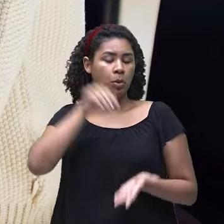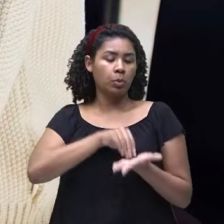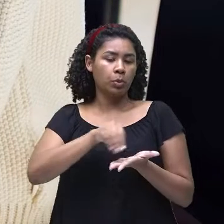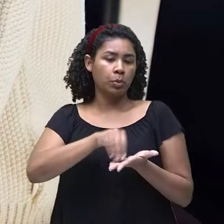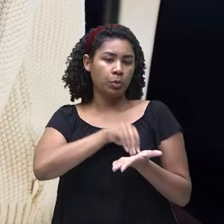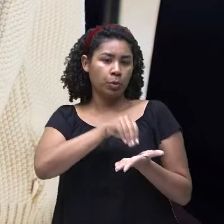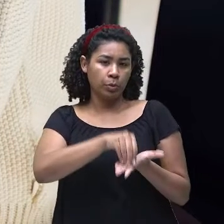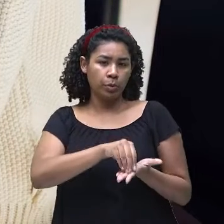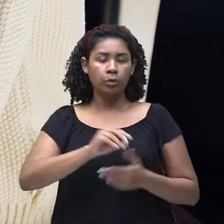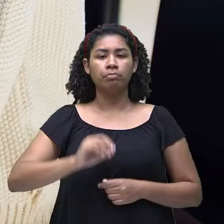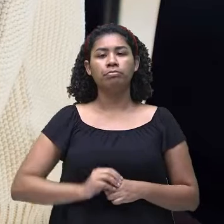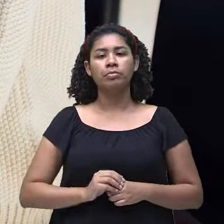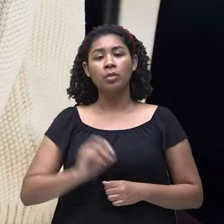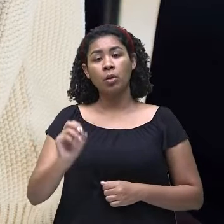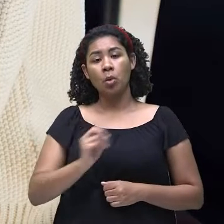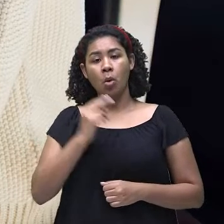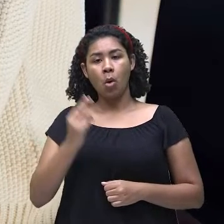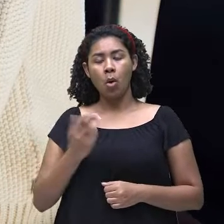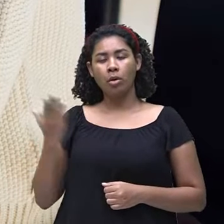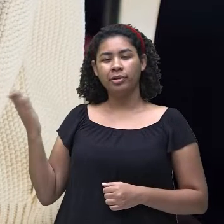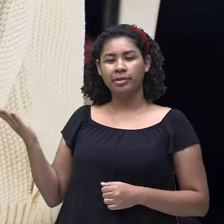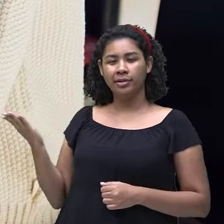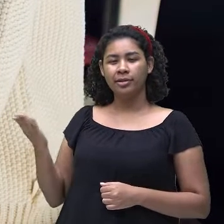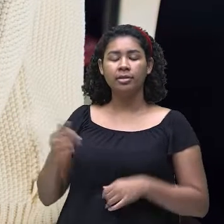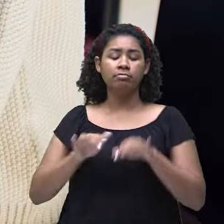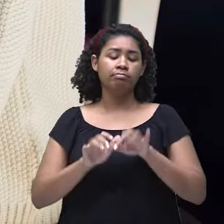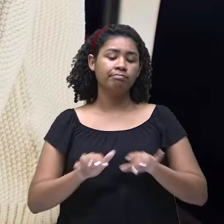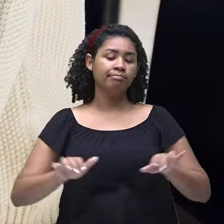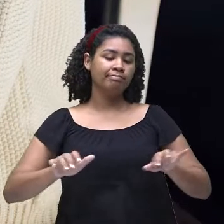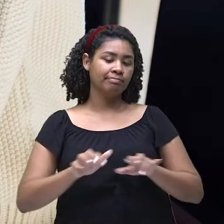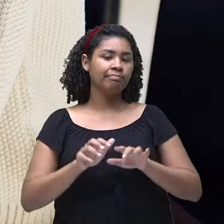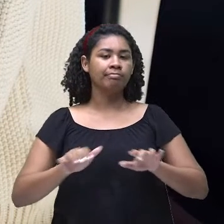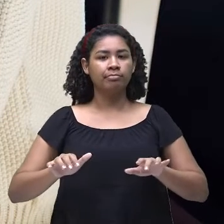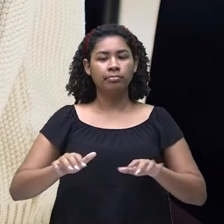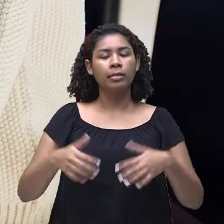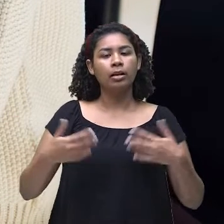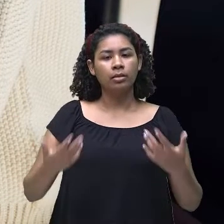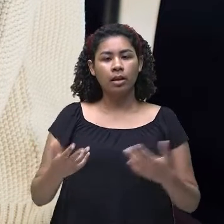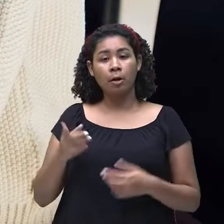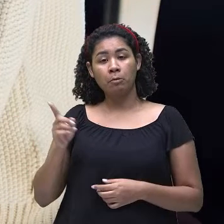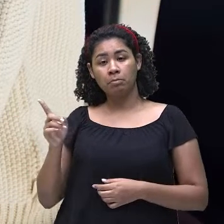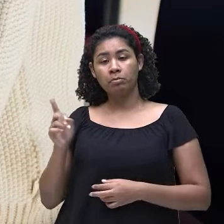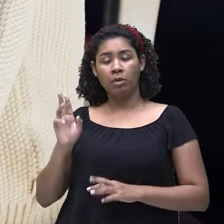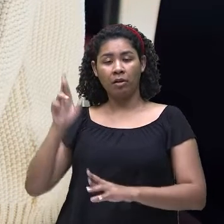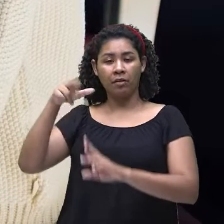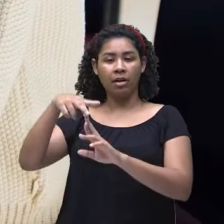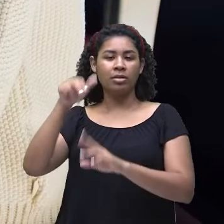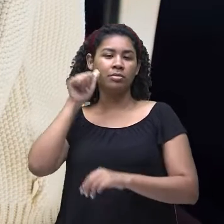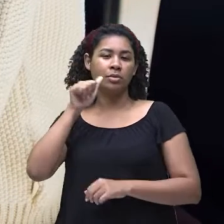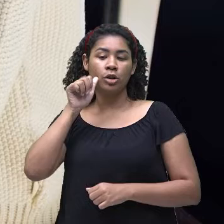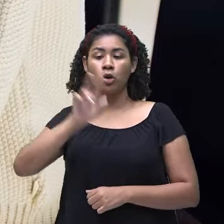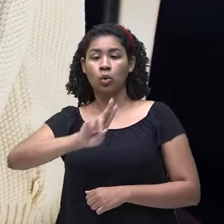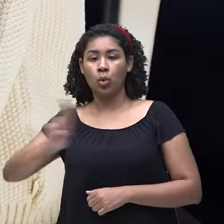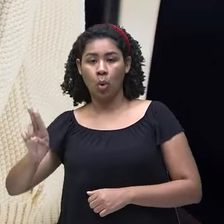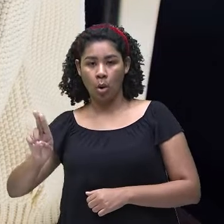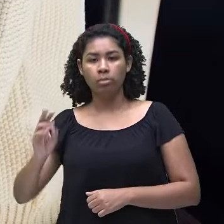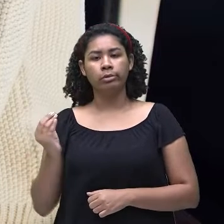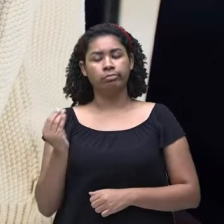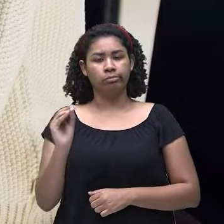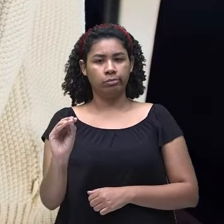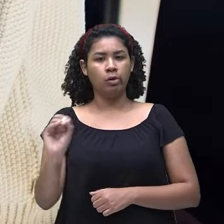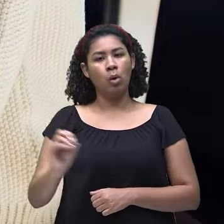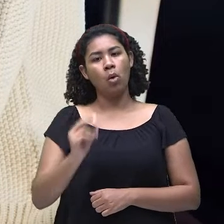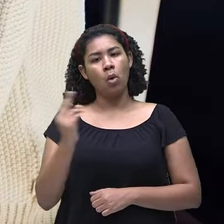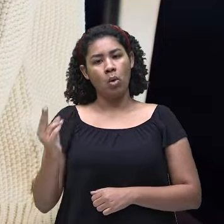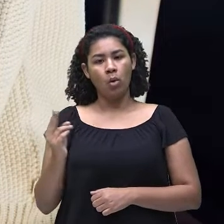sujeito dessa frase? Como é uma menina, a gente usaria o pronome she, ou o nome dela mesmo, Apareceria na frase.